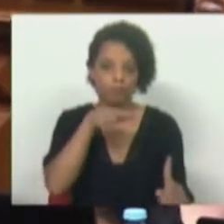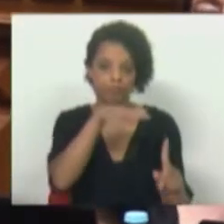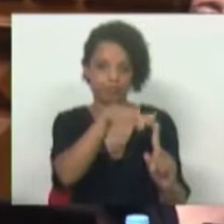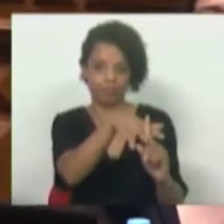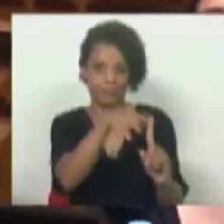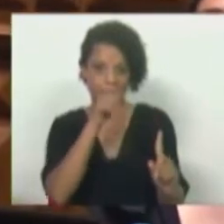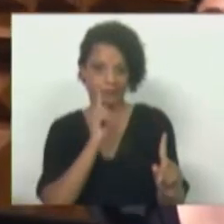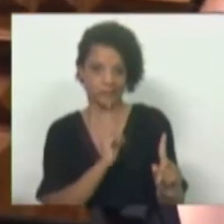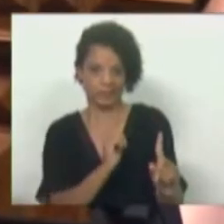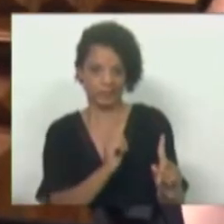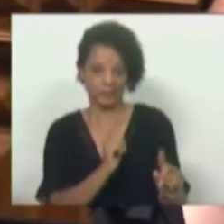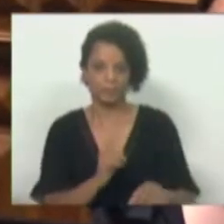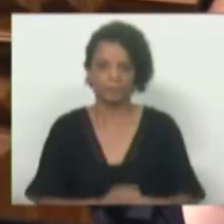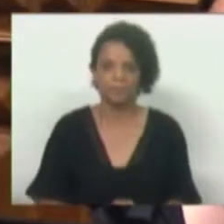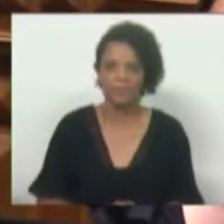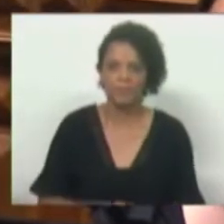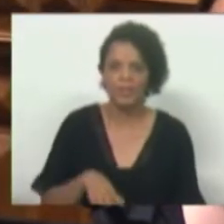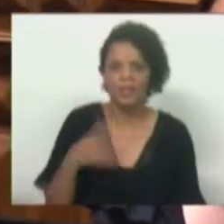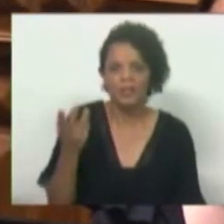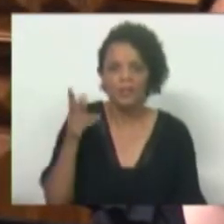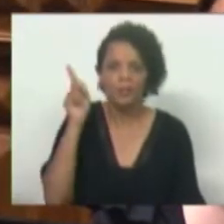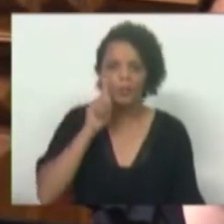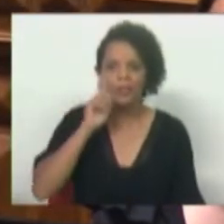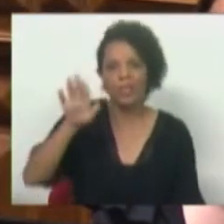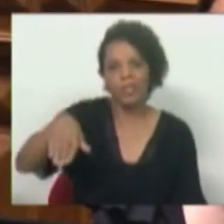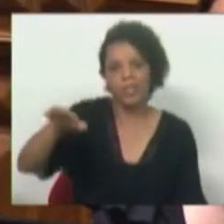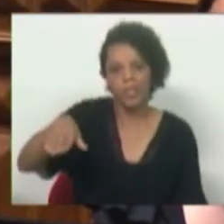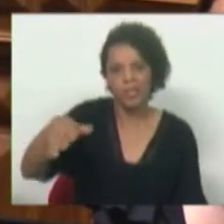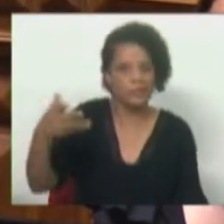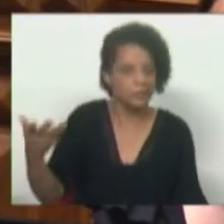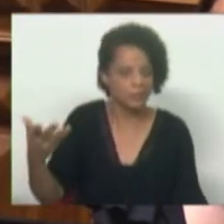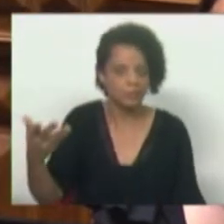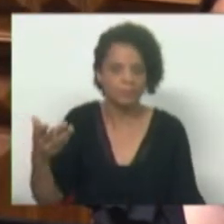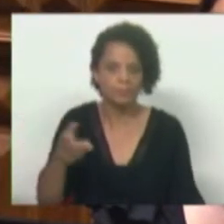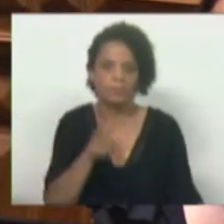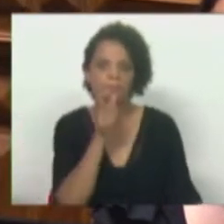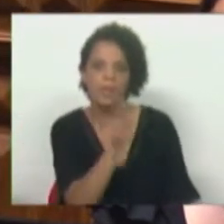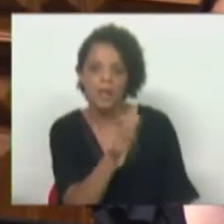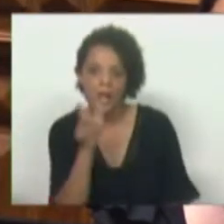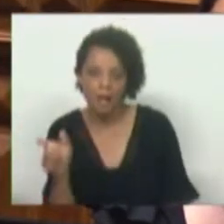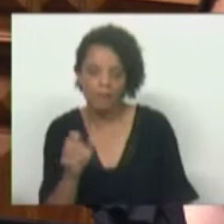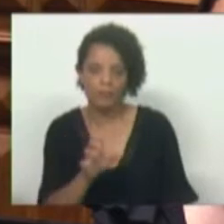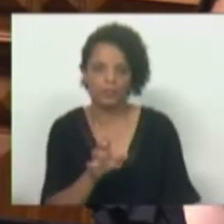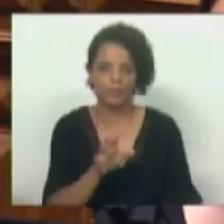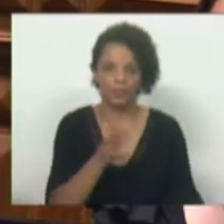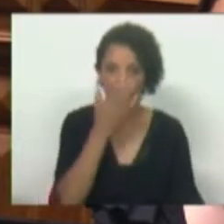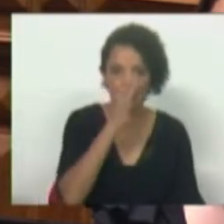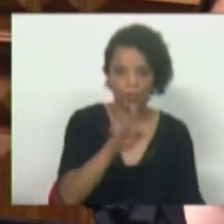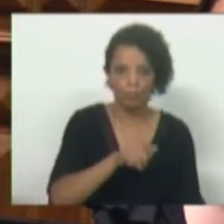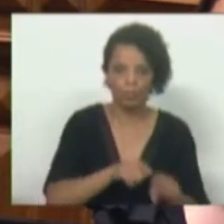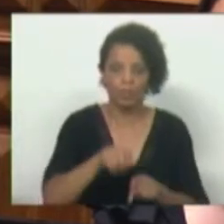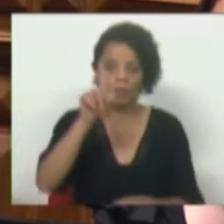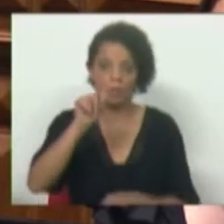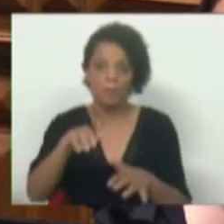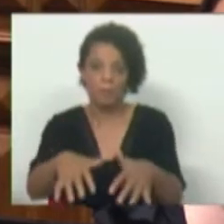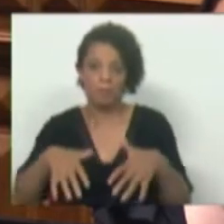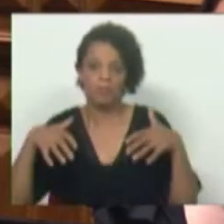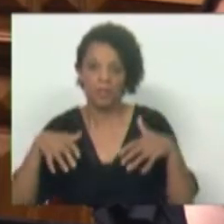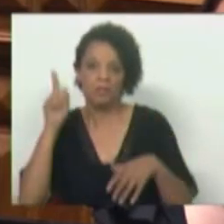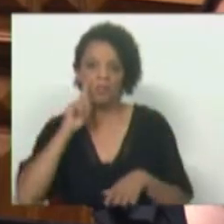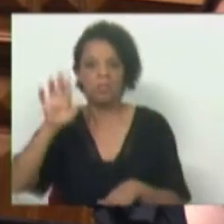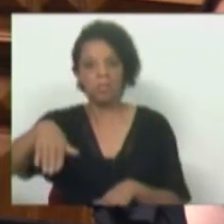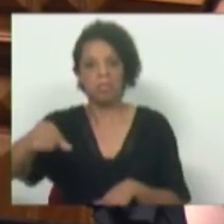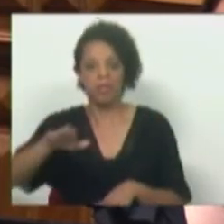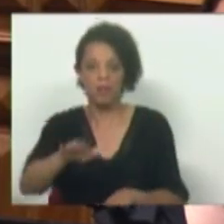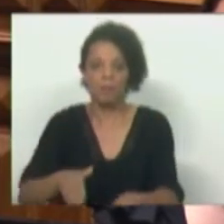desvalorizar as palavras, os gestos políticos, os próprios atos parlamentares. Uma